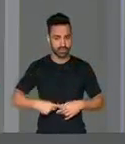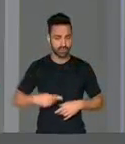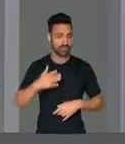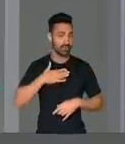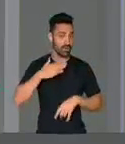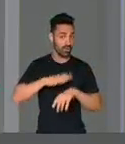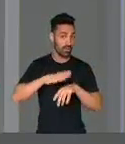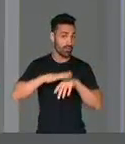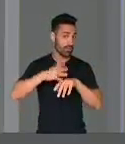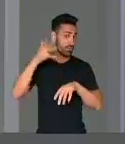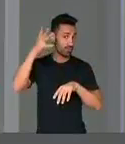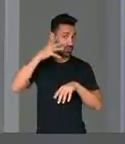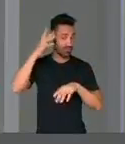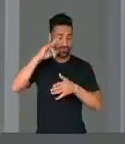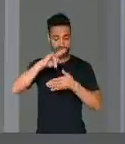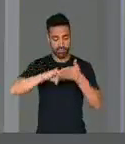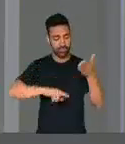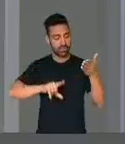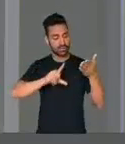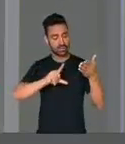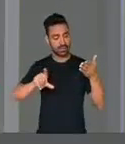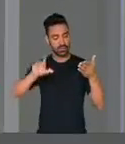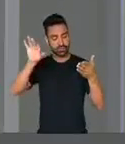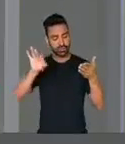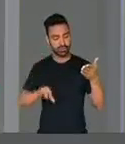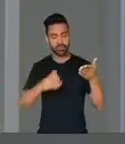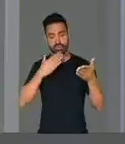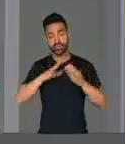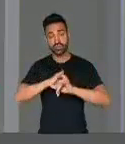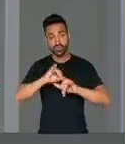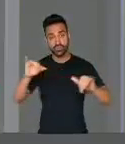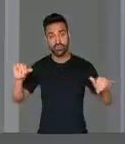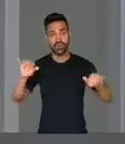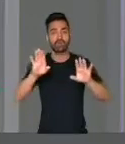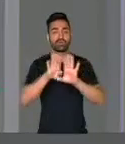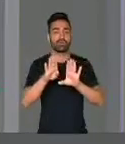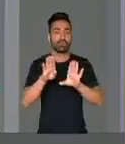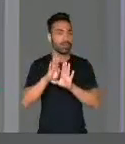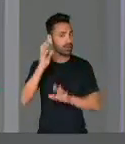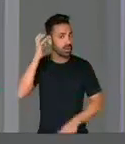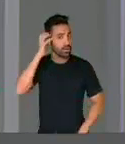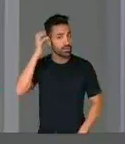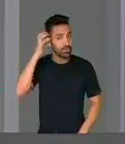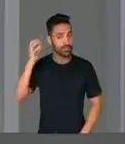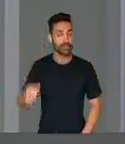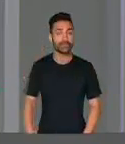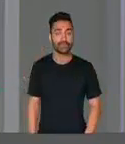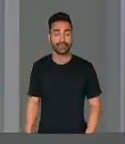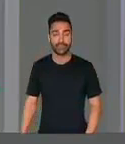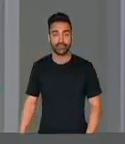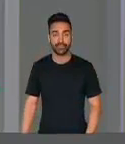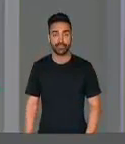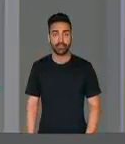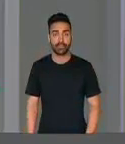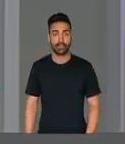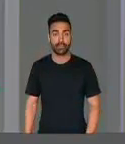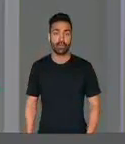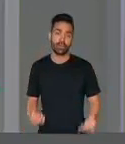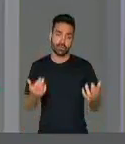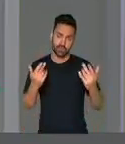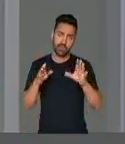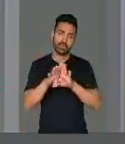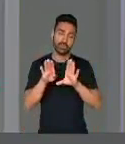pronunciamento na íntegra fosse divulgado e que também, na voz do Brasil, e que também, senhor